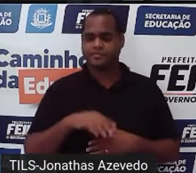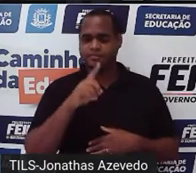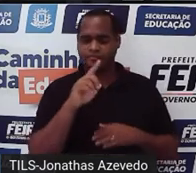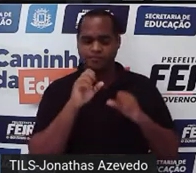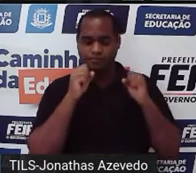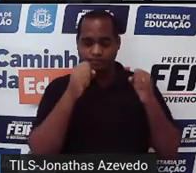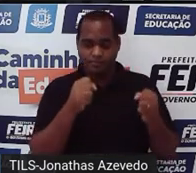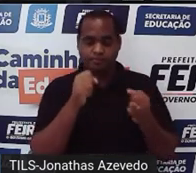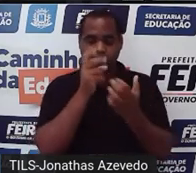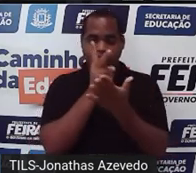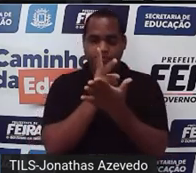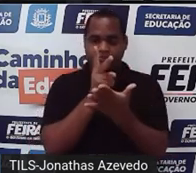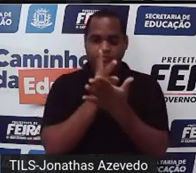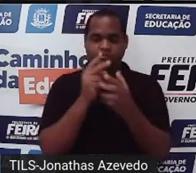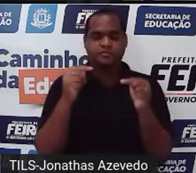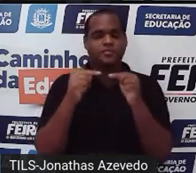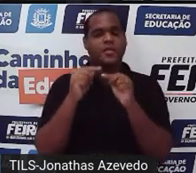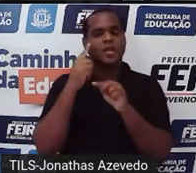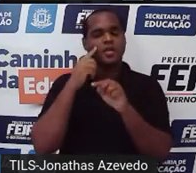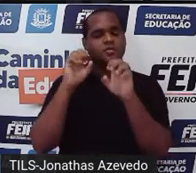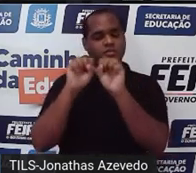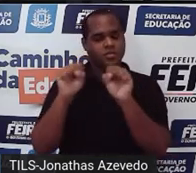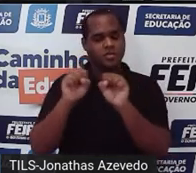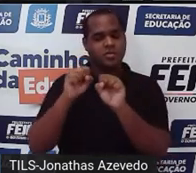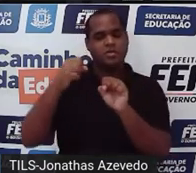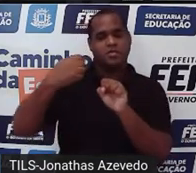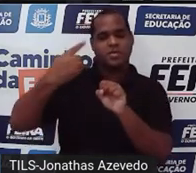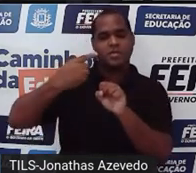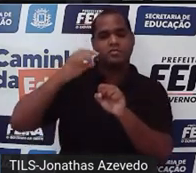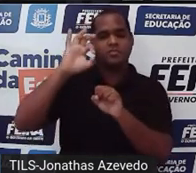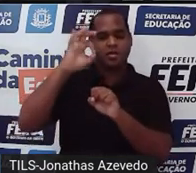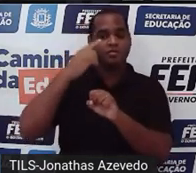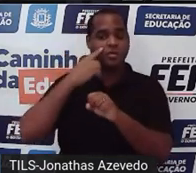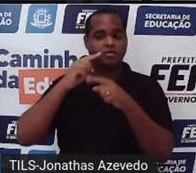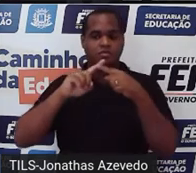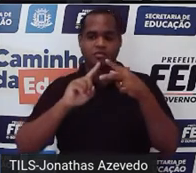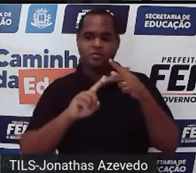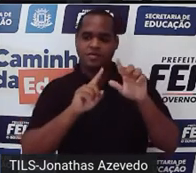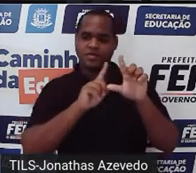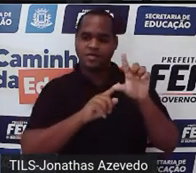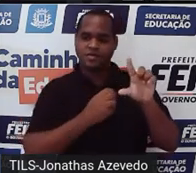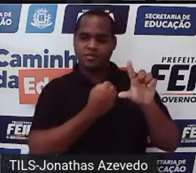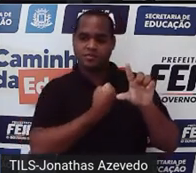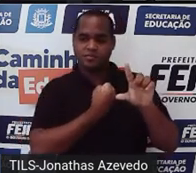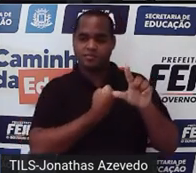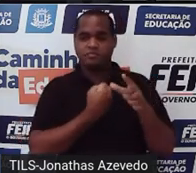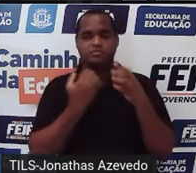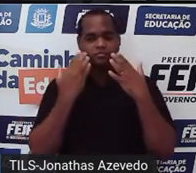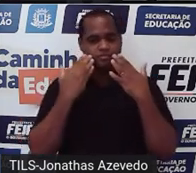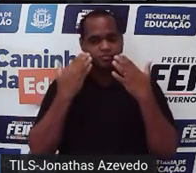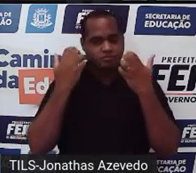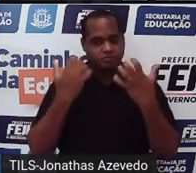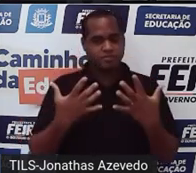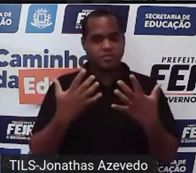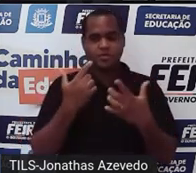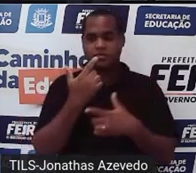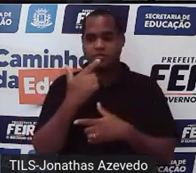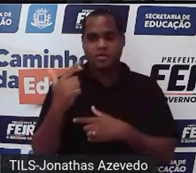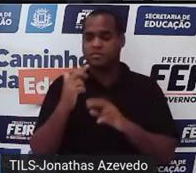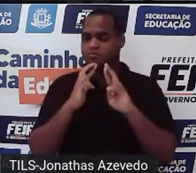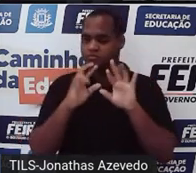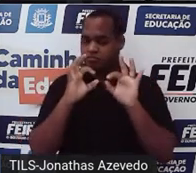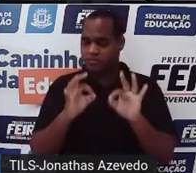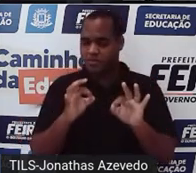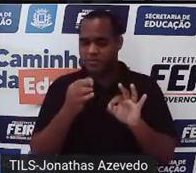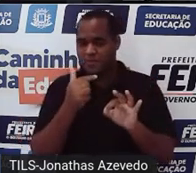você tiver um sistema de equação do primeiro grau com duas incógnitas que não tem solução